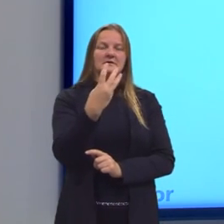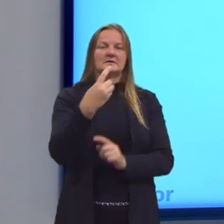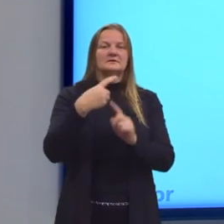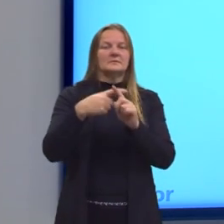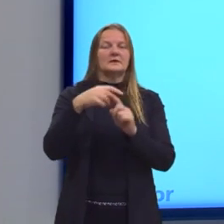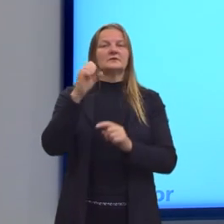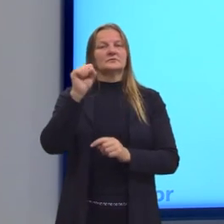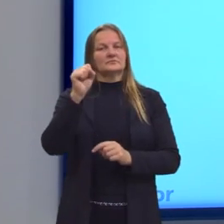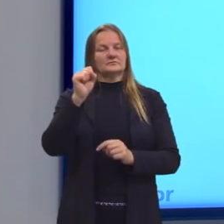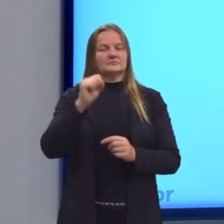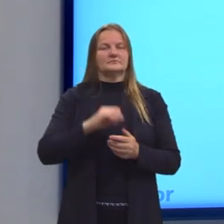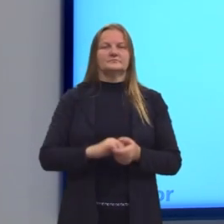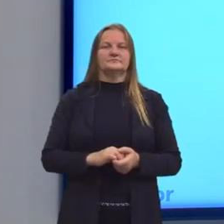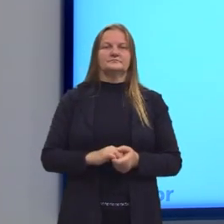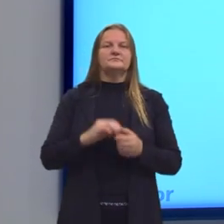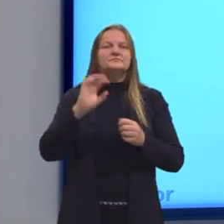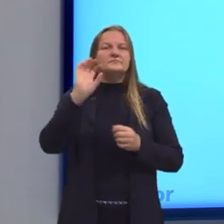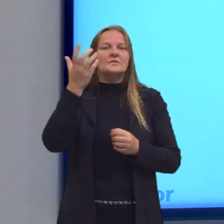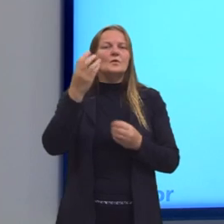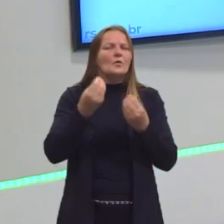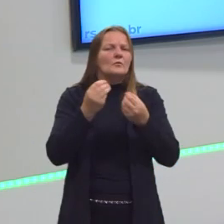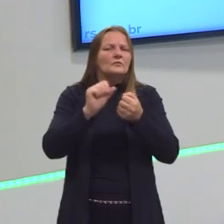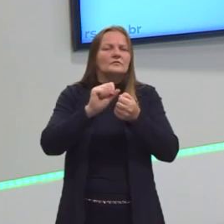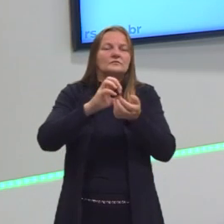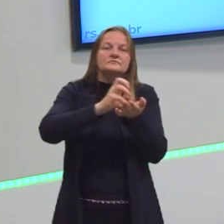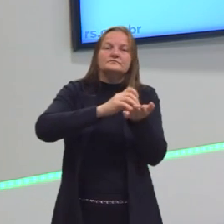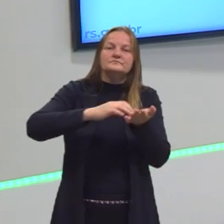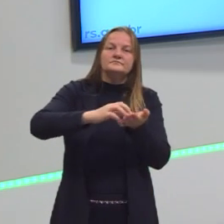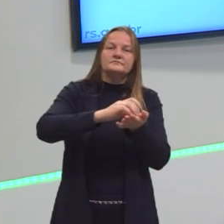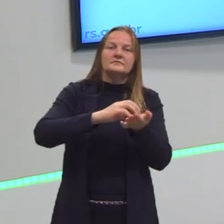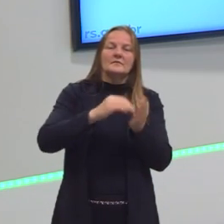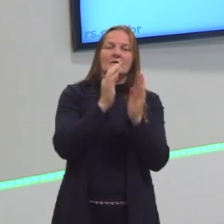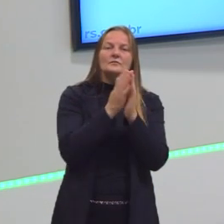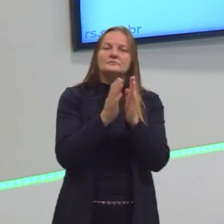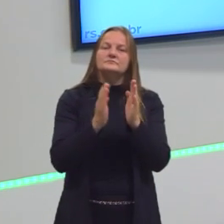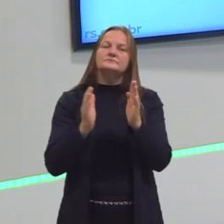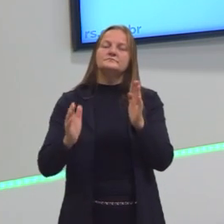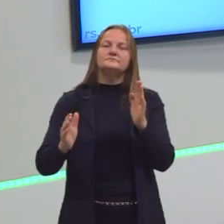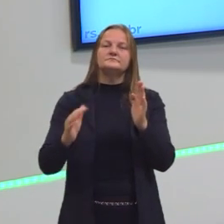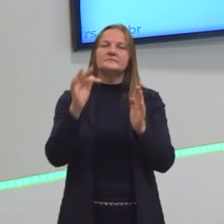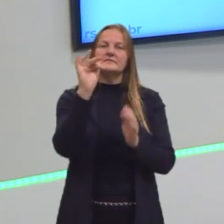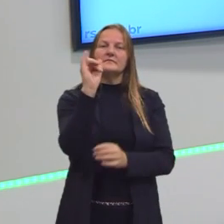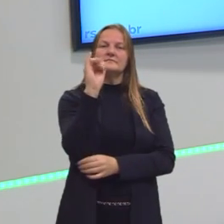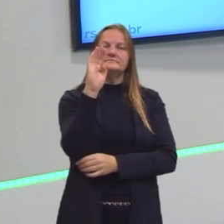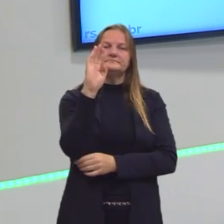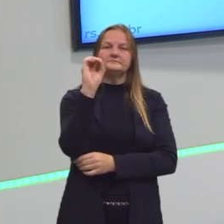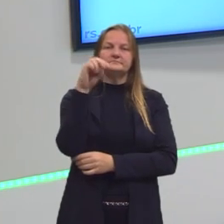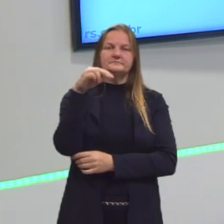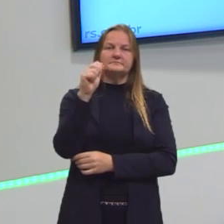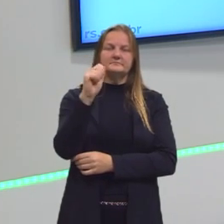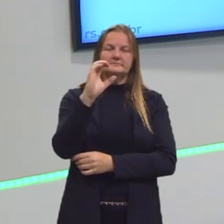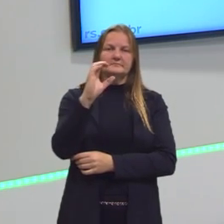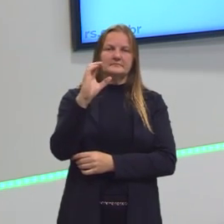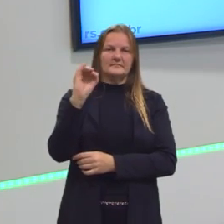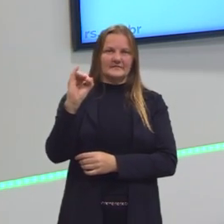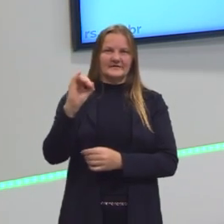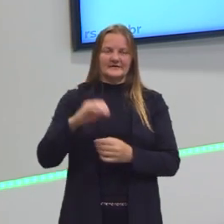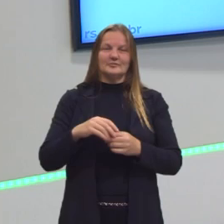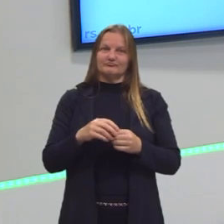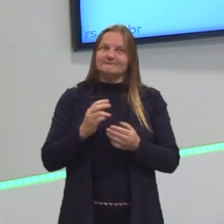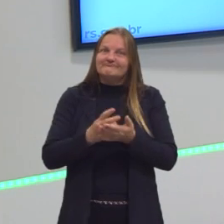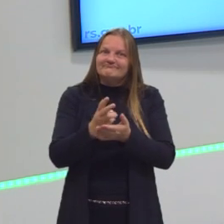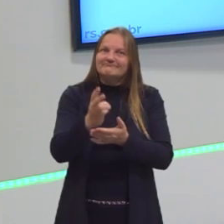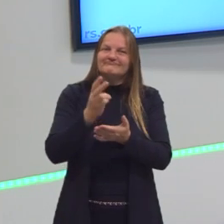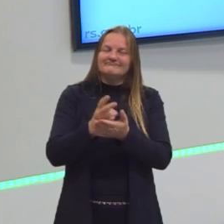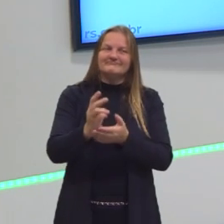Nós resolvemos a questão utilizando apenas a sequência de Fibonacci, né? Essa ordem que segue a sequência.